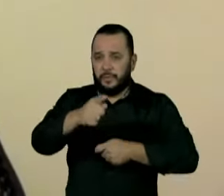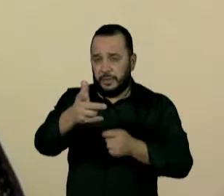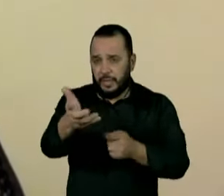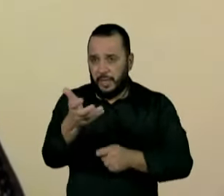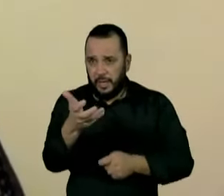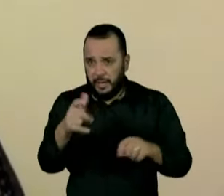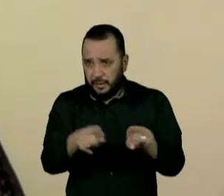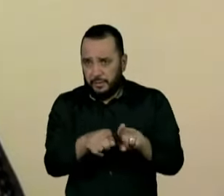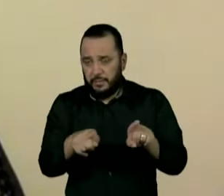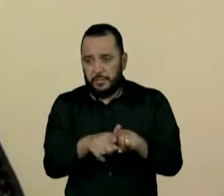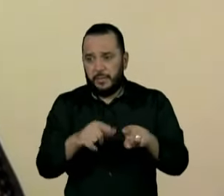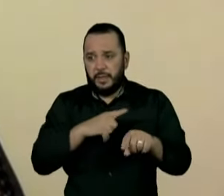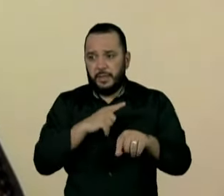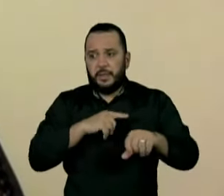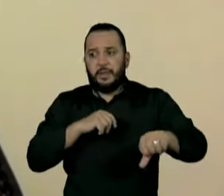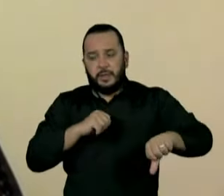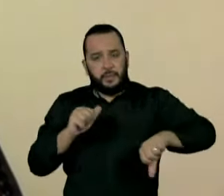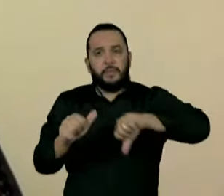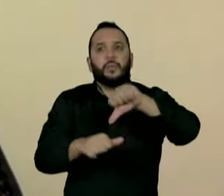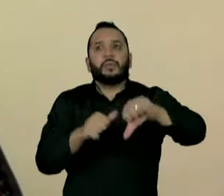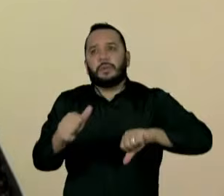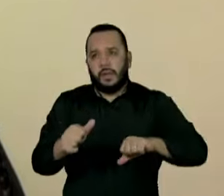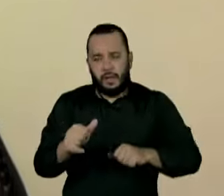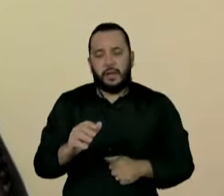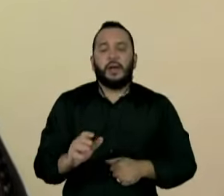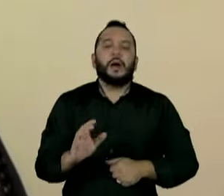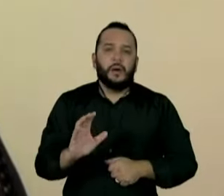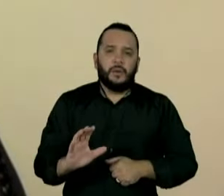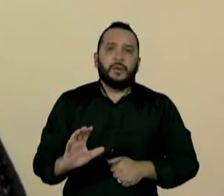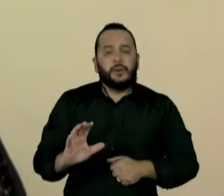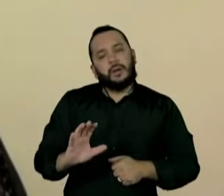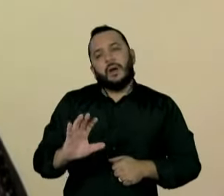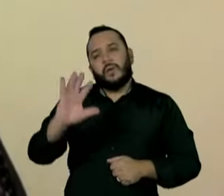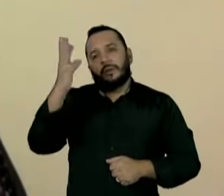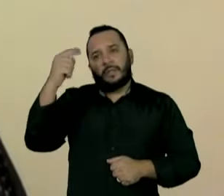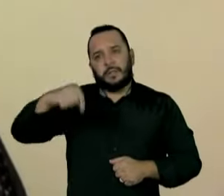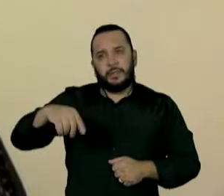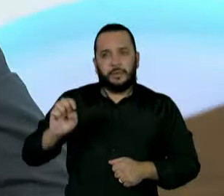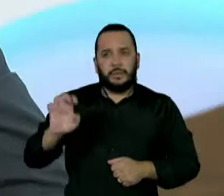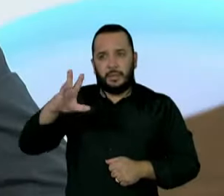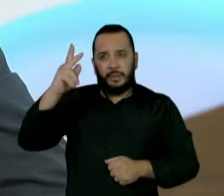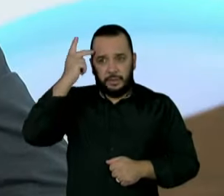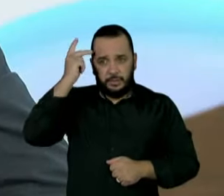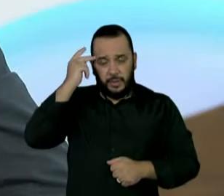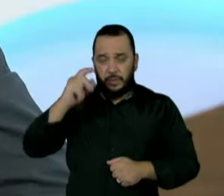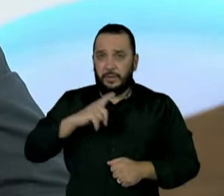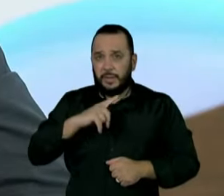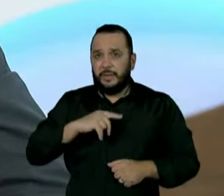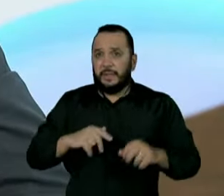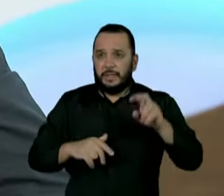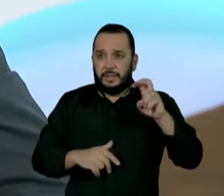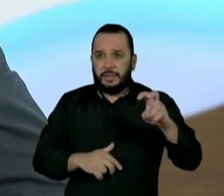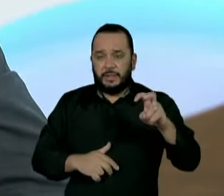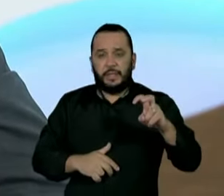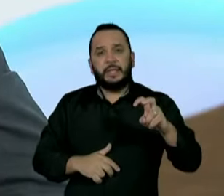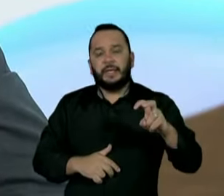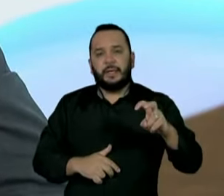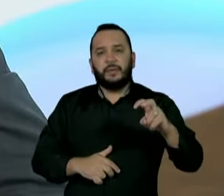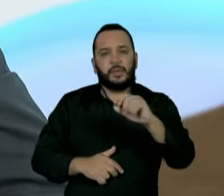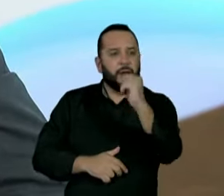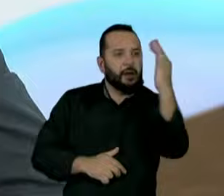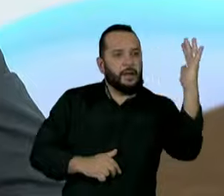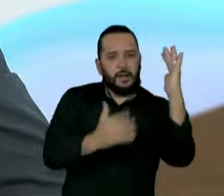modificar alguma concessão que foi feita aqui no Estado. Por exemplo, foram concedidos cinco partes estaduais nessa linha de